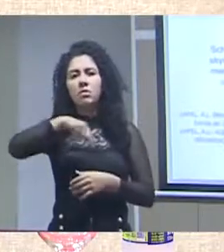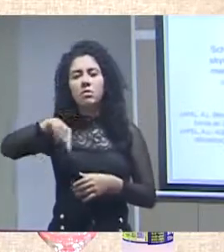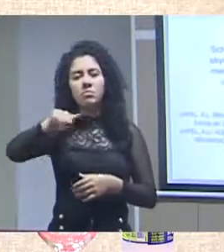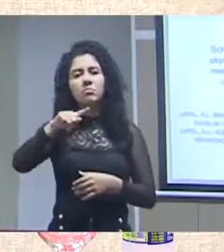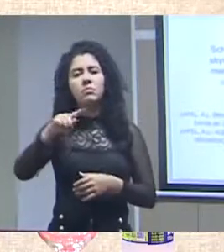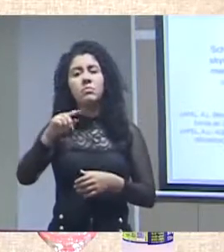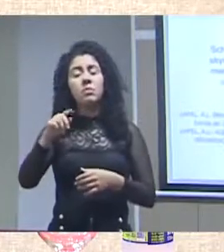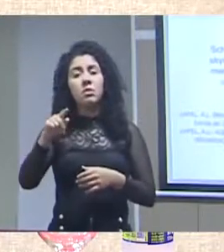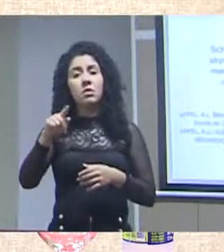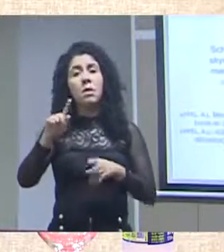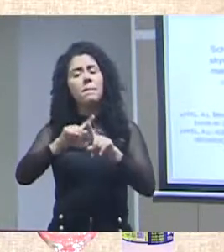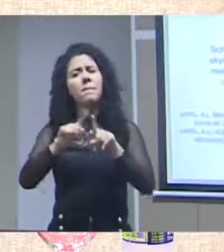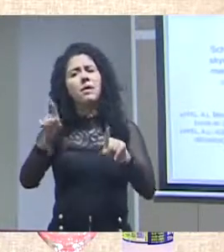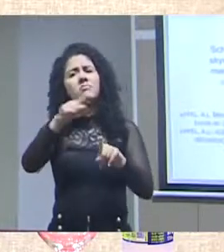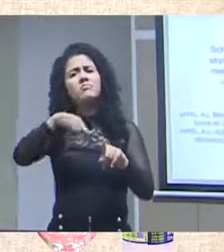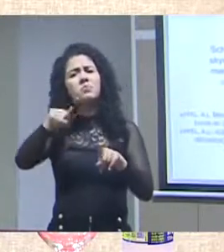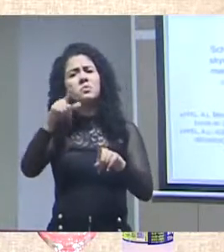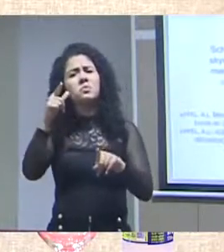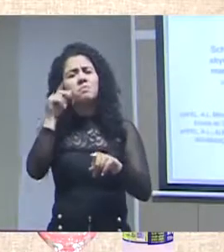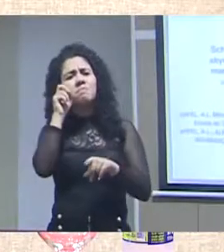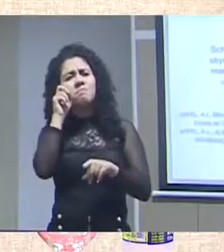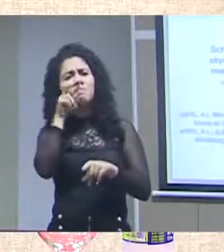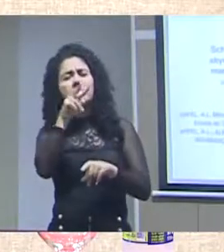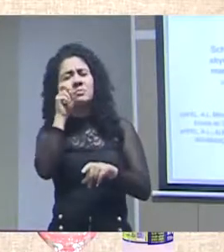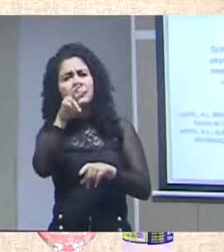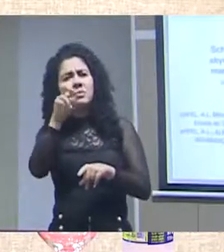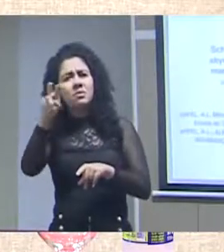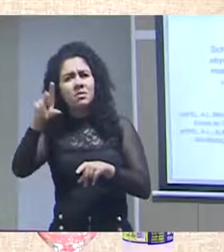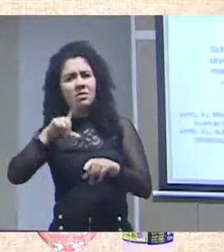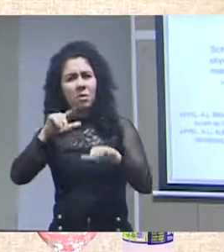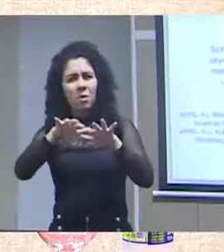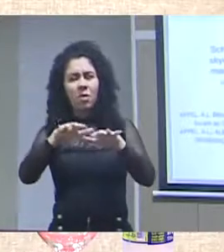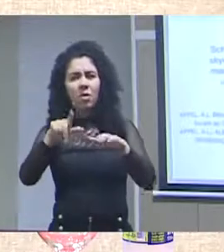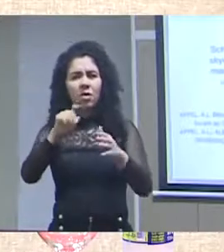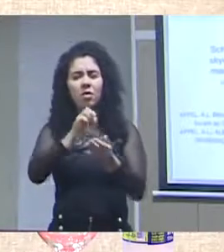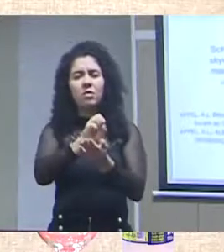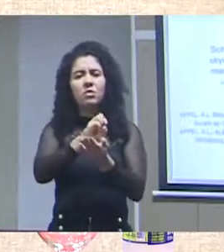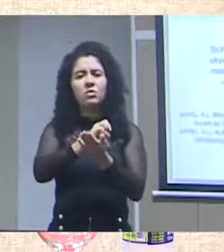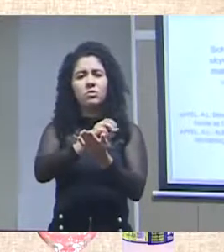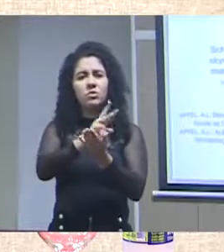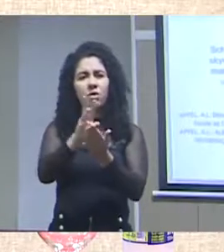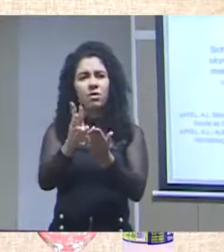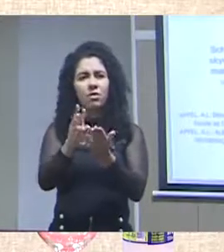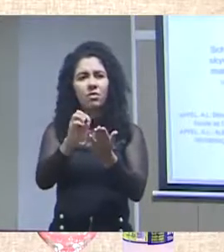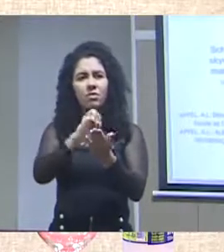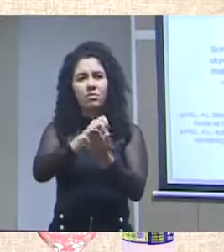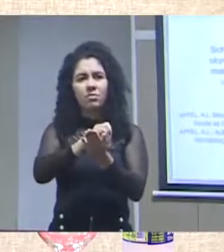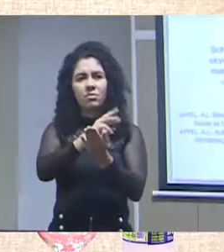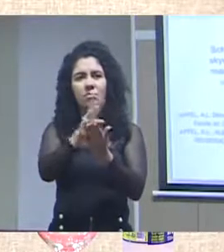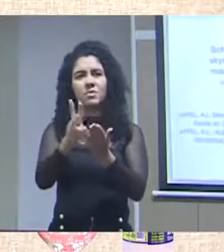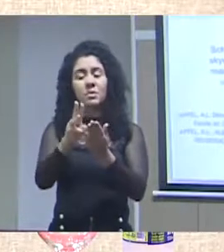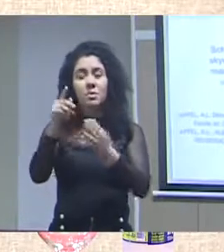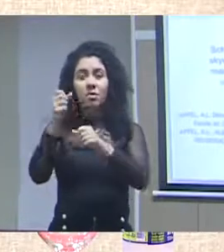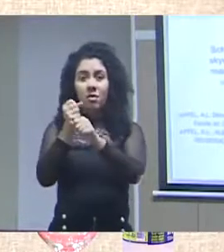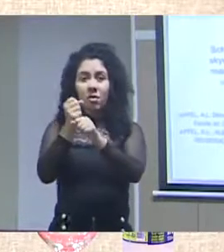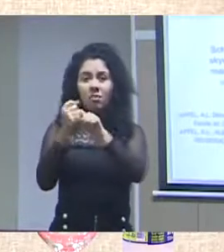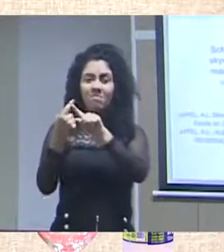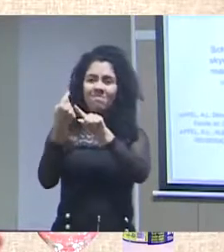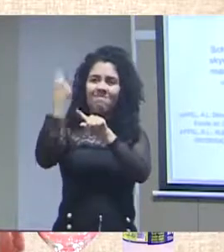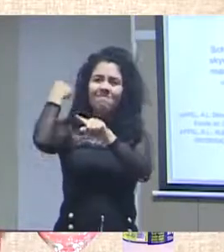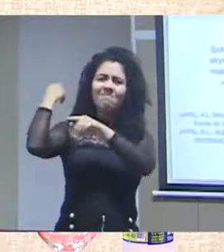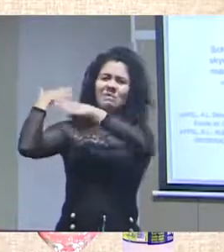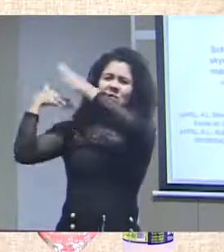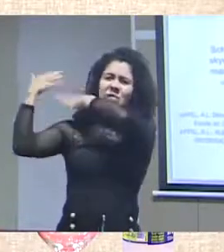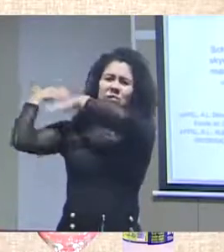marcos aí, mas a gente vai ver que, desde o movimento do software livre, nos anos 80, quando as